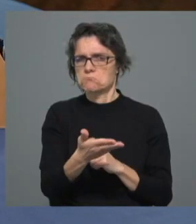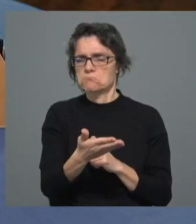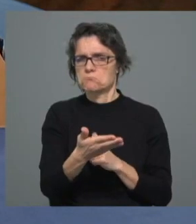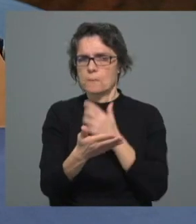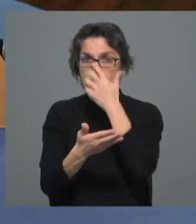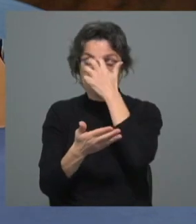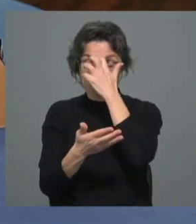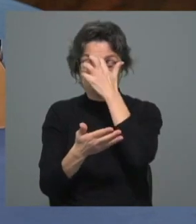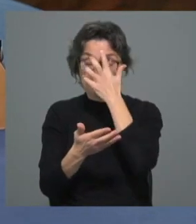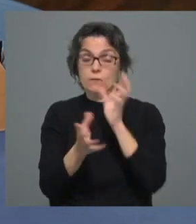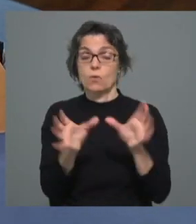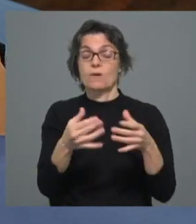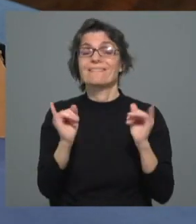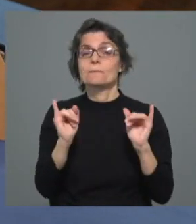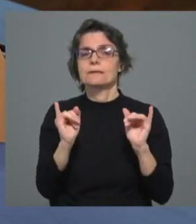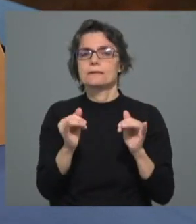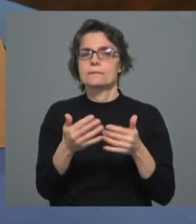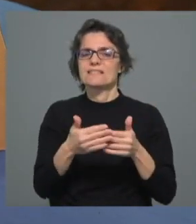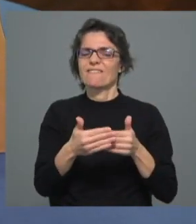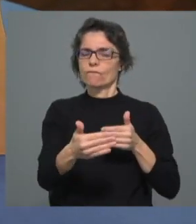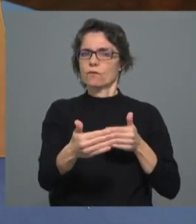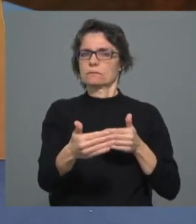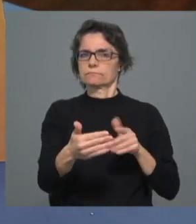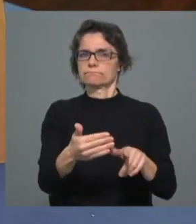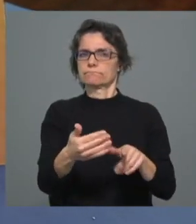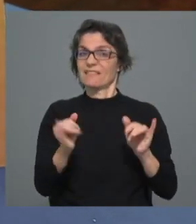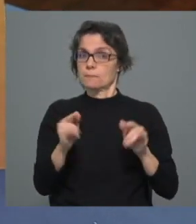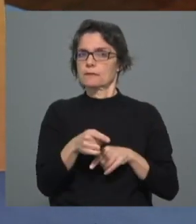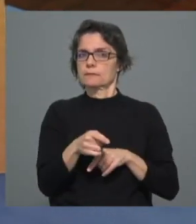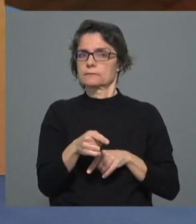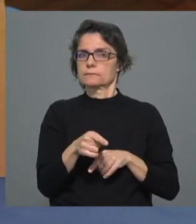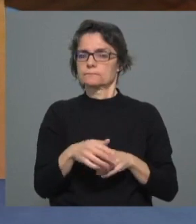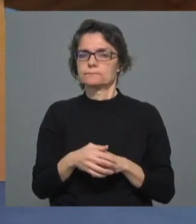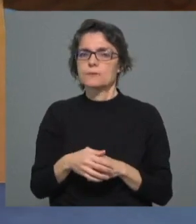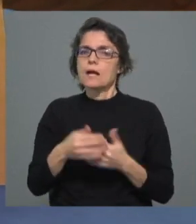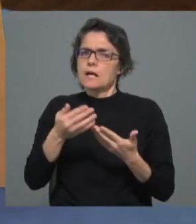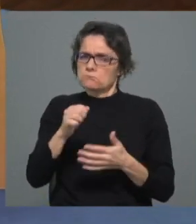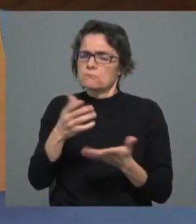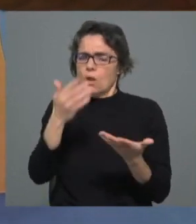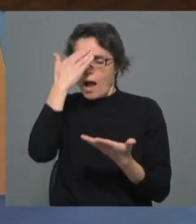isenta no sentido de distante... Sim, é uma Comissão, o ministro quiser. Eu acho que as responsabilidades agora